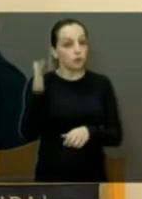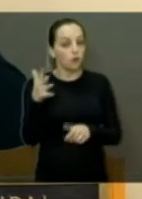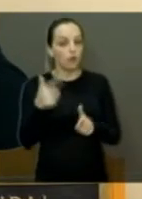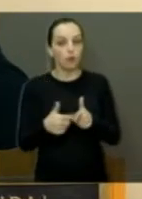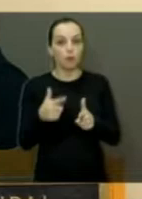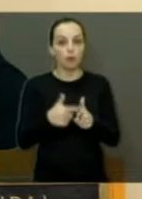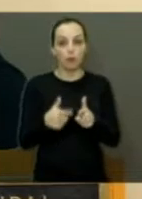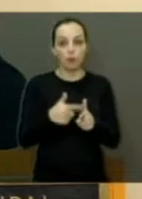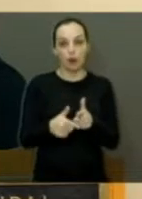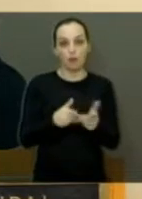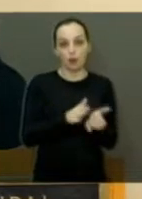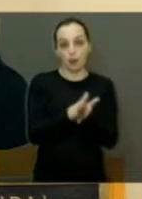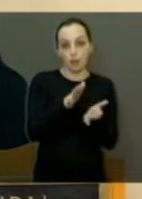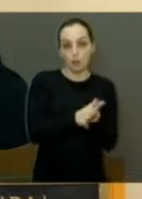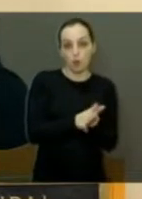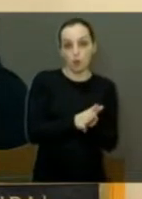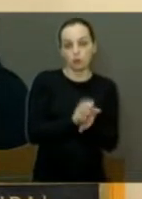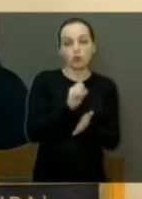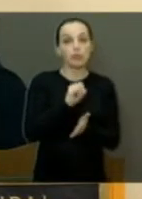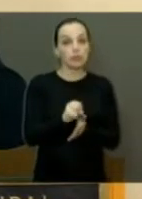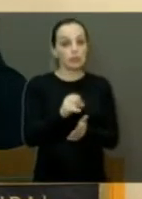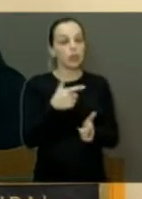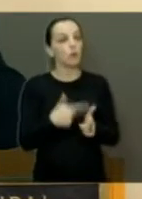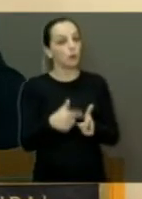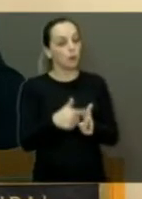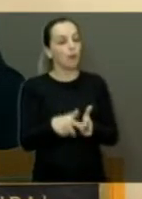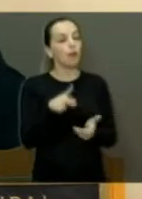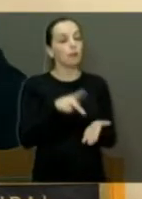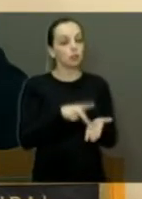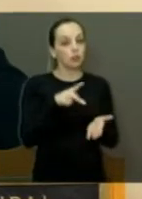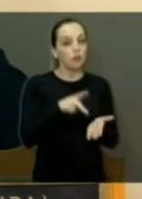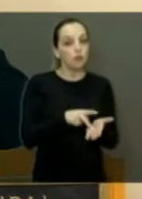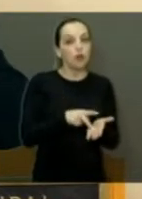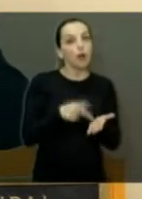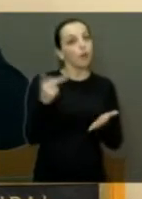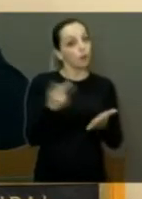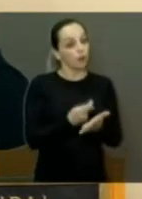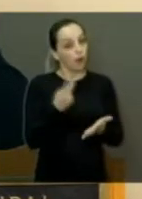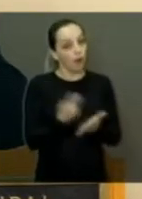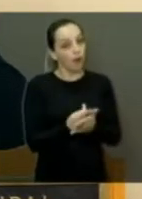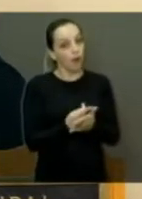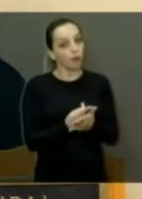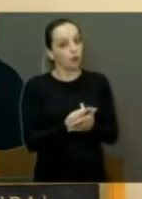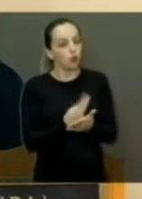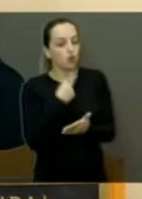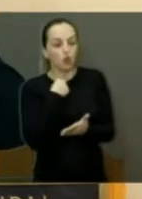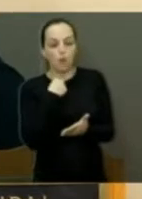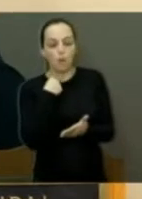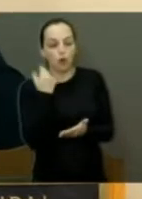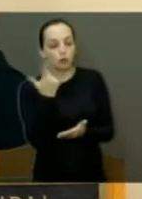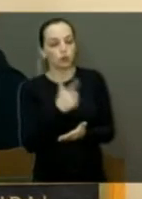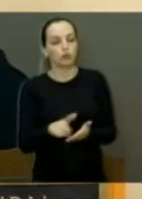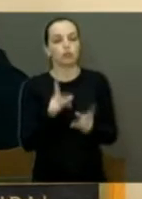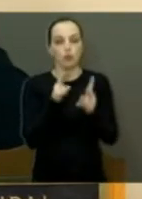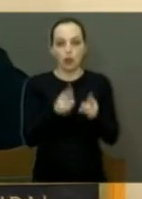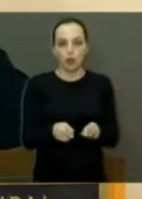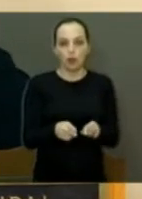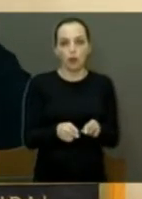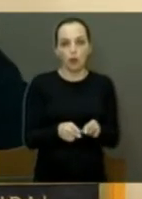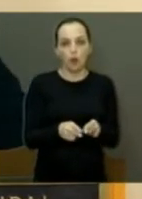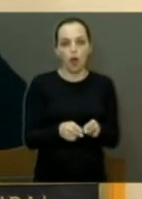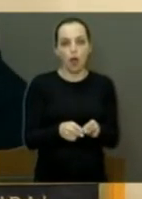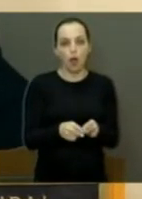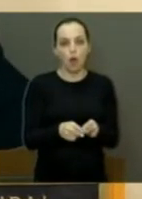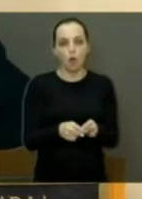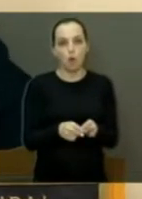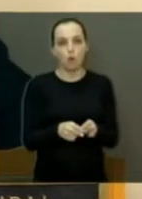problema, e se for o caso, se tiver com um problema o equipamento, desligar, pô. Porque nós não podemos ficar prejudicando